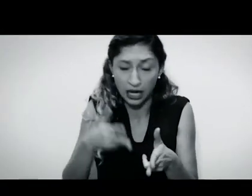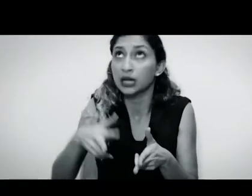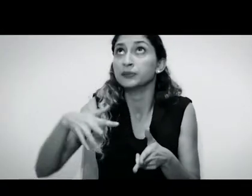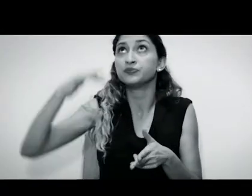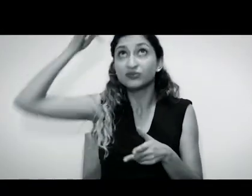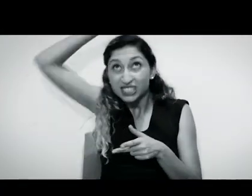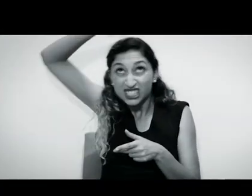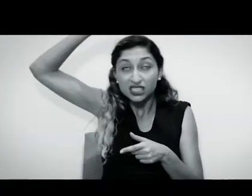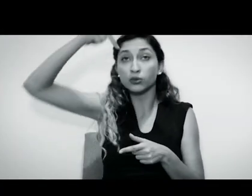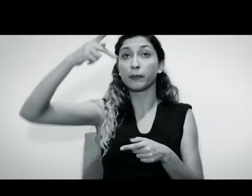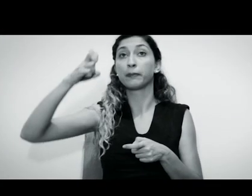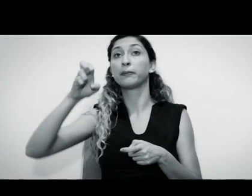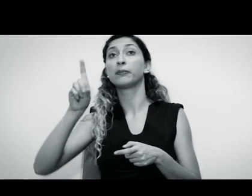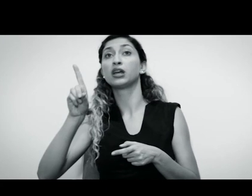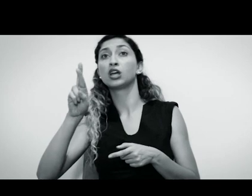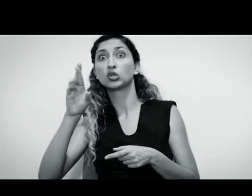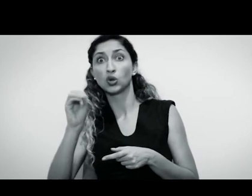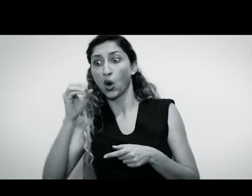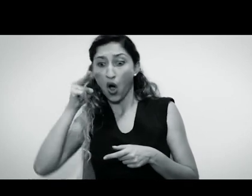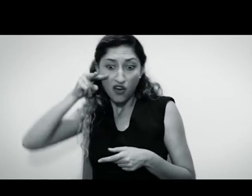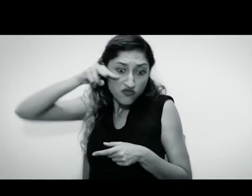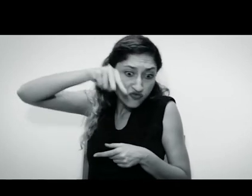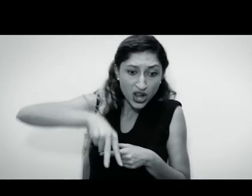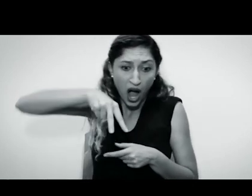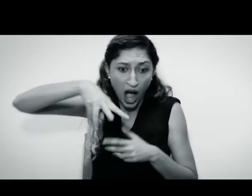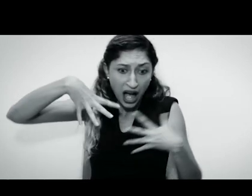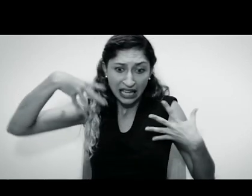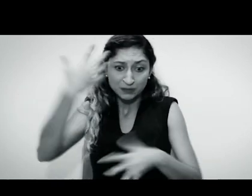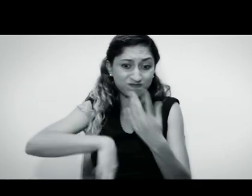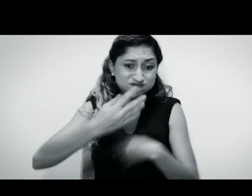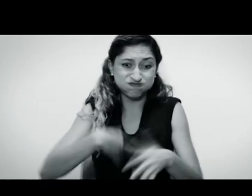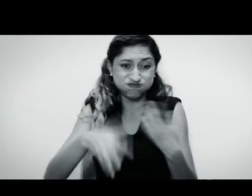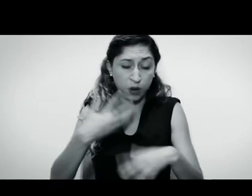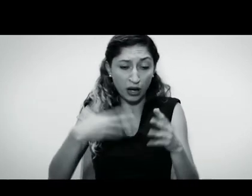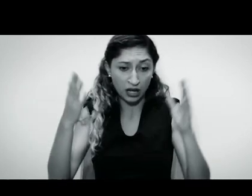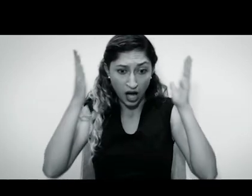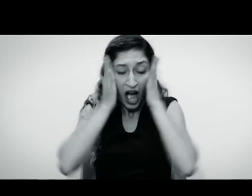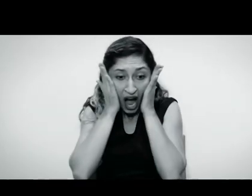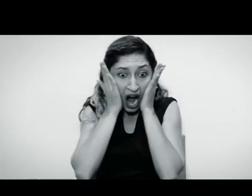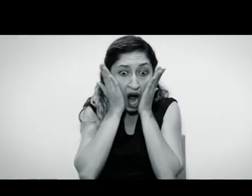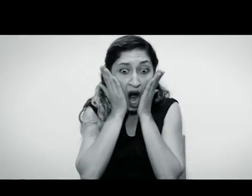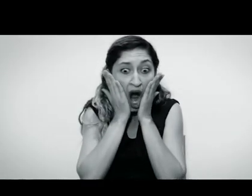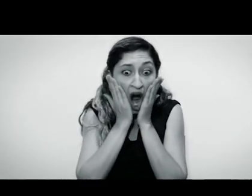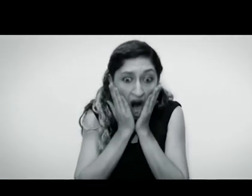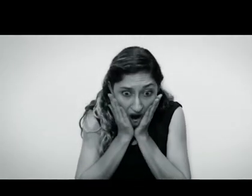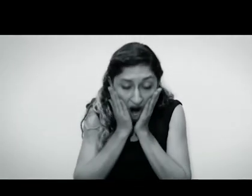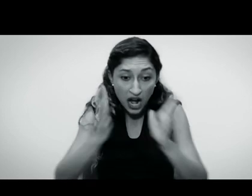São Pedro olhou do céu, viu tudo de pé para o alto, levou um susto danado.